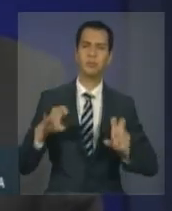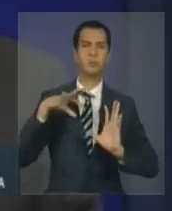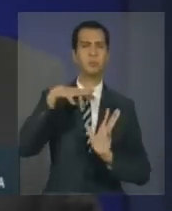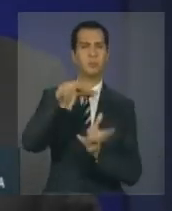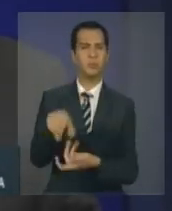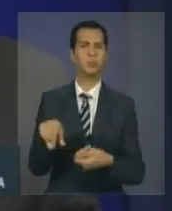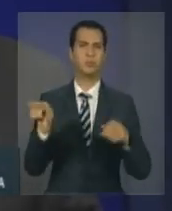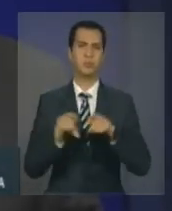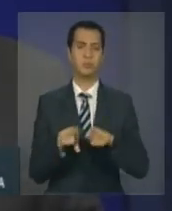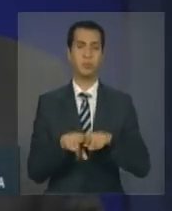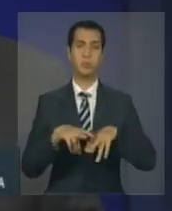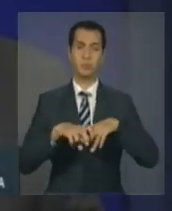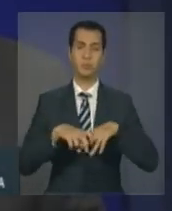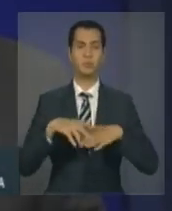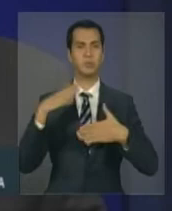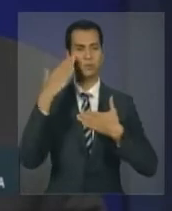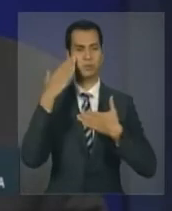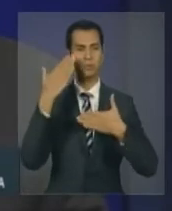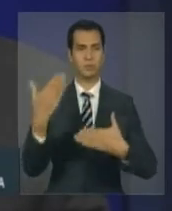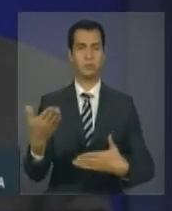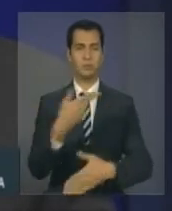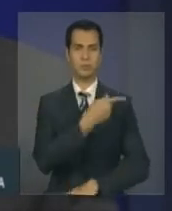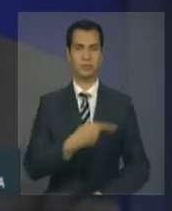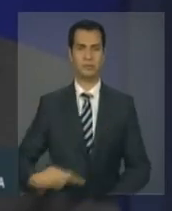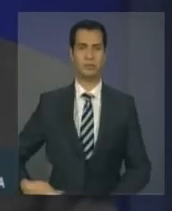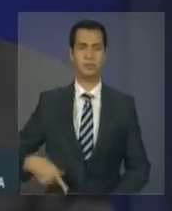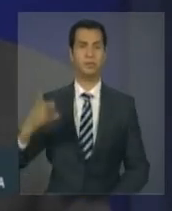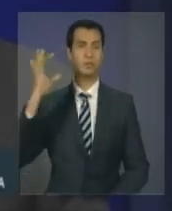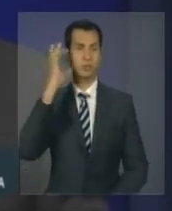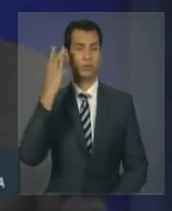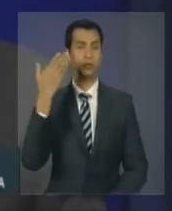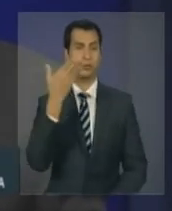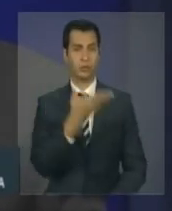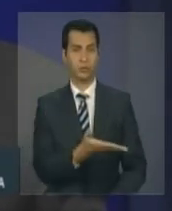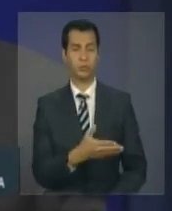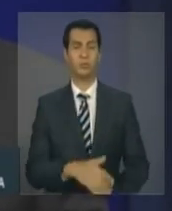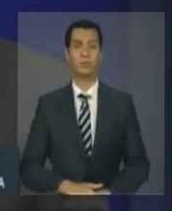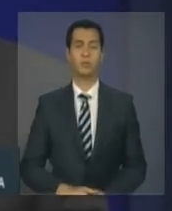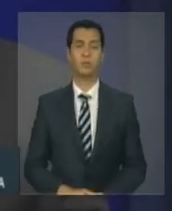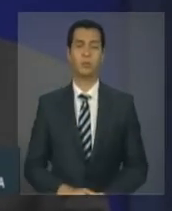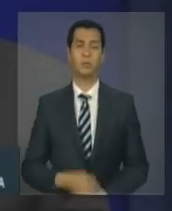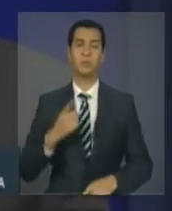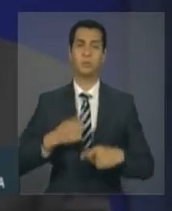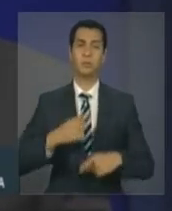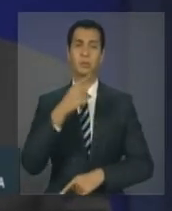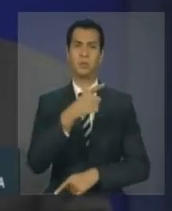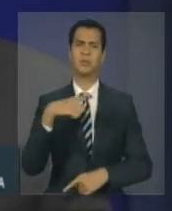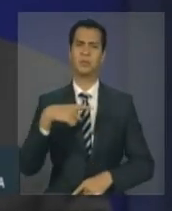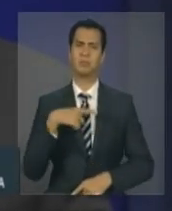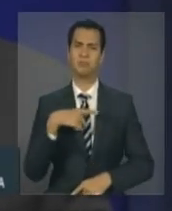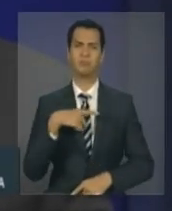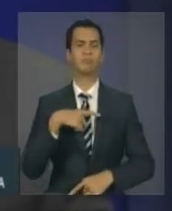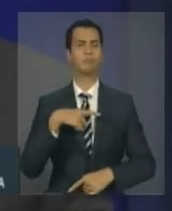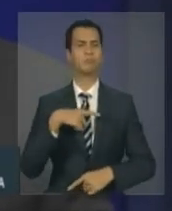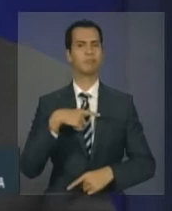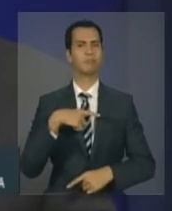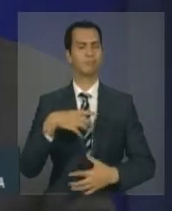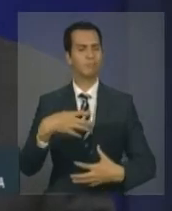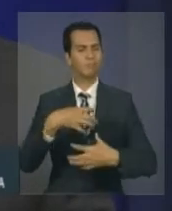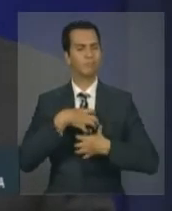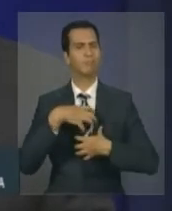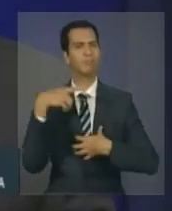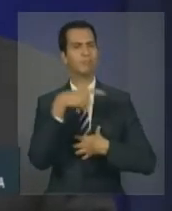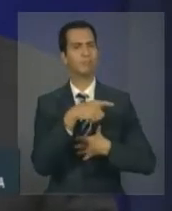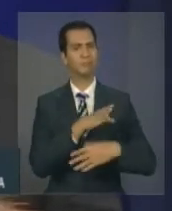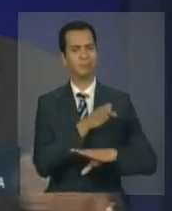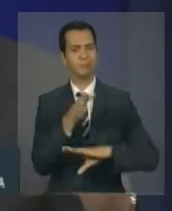também agradecer à Presidenta Dilma Rousseff, o espírito com que veio esta reunião de